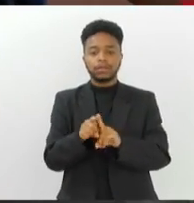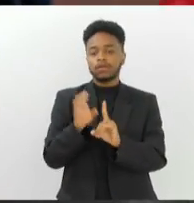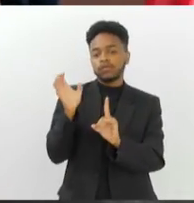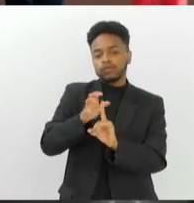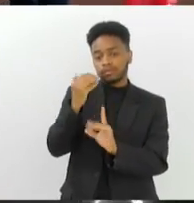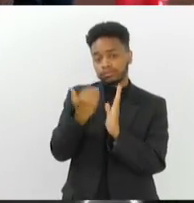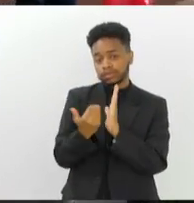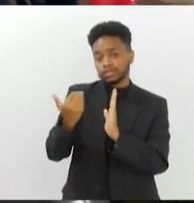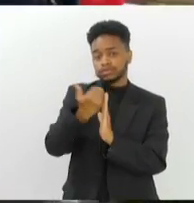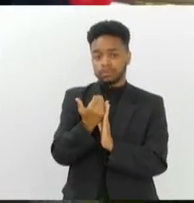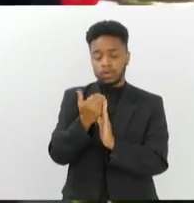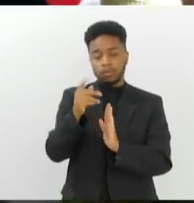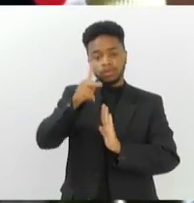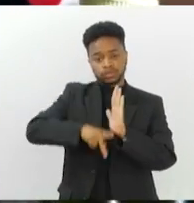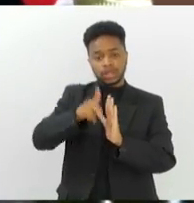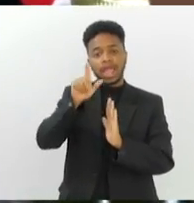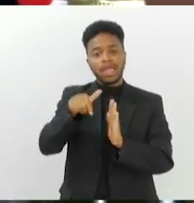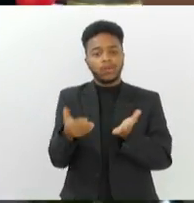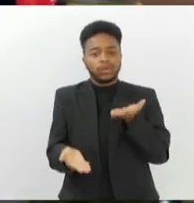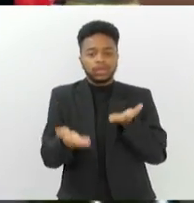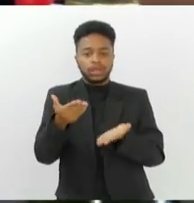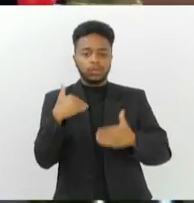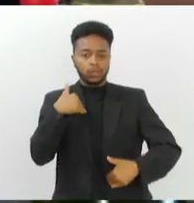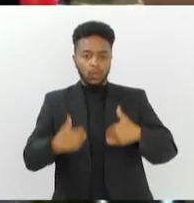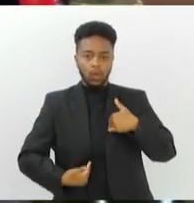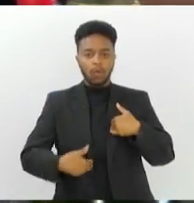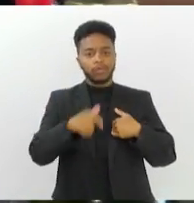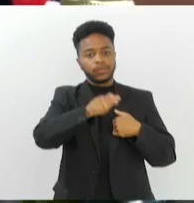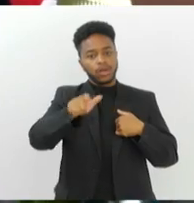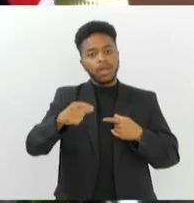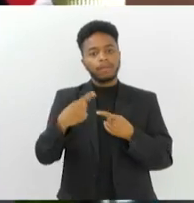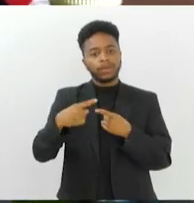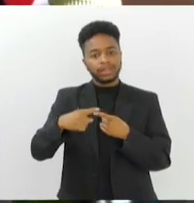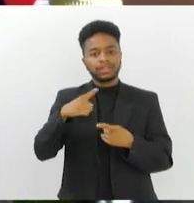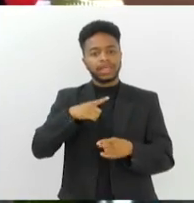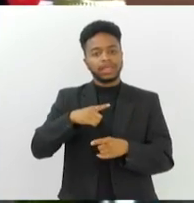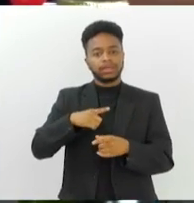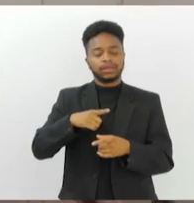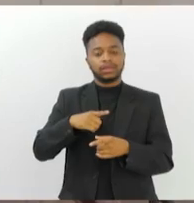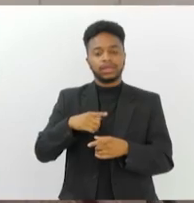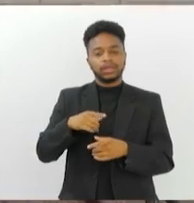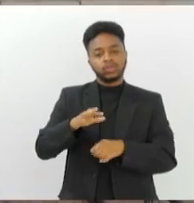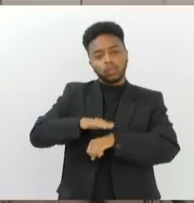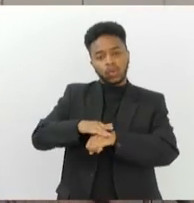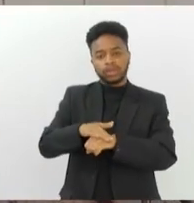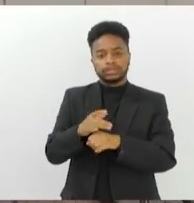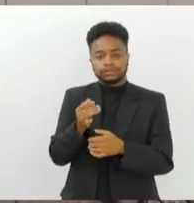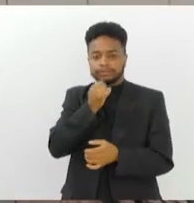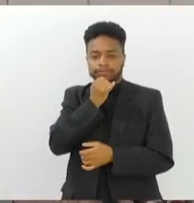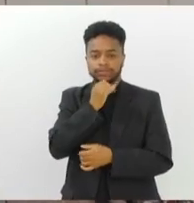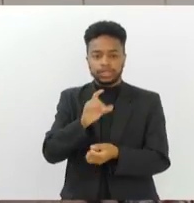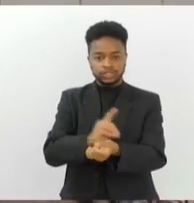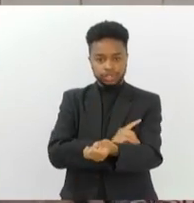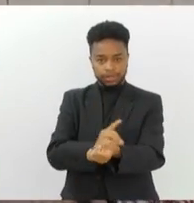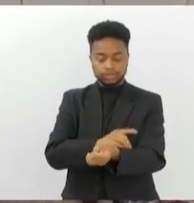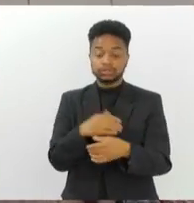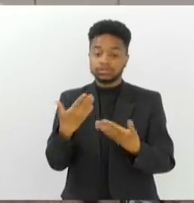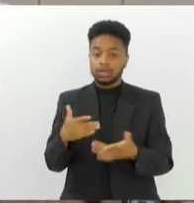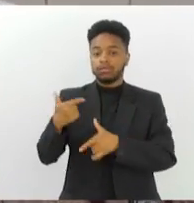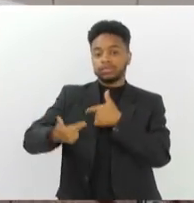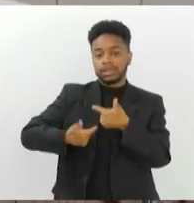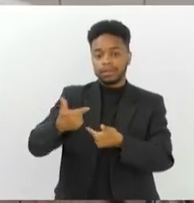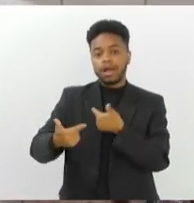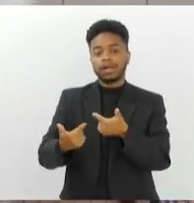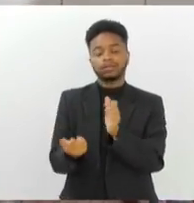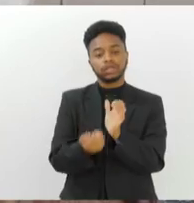foi o equilíbrio metabólico das usuárias, já que muitas têm comorbidades como diabetes. O trabalho desenvolvido foi selecionado em